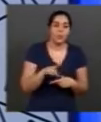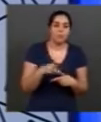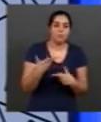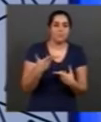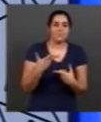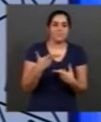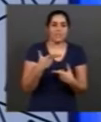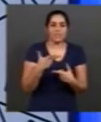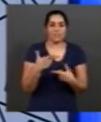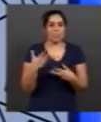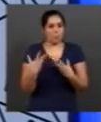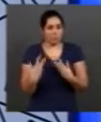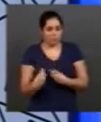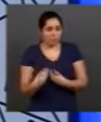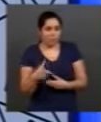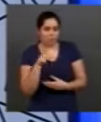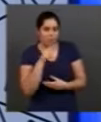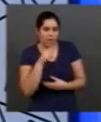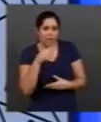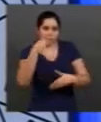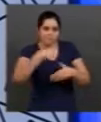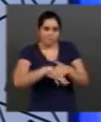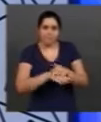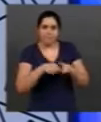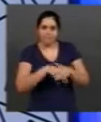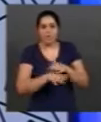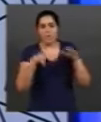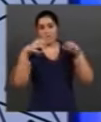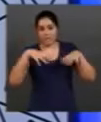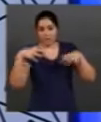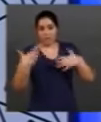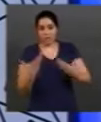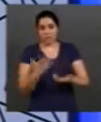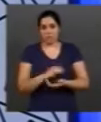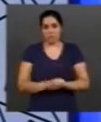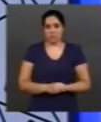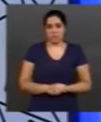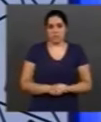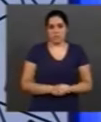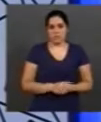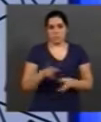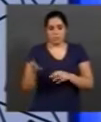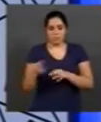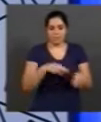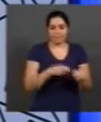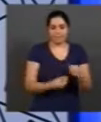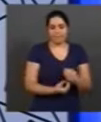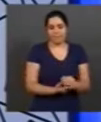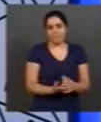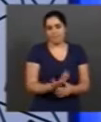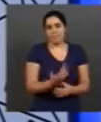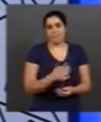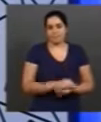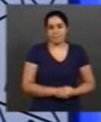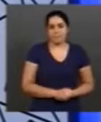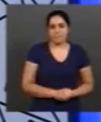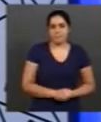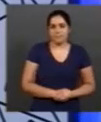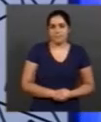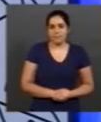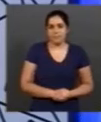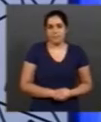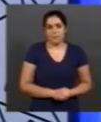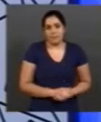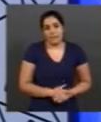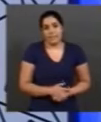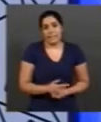está sendo armazenada pelas chuvas na estação chuvosa, né? Para sair nas nascentes na estação seca. E como elas são usadas de forma